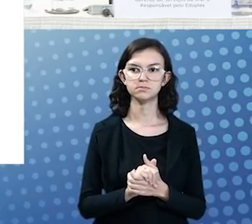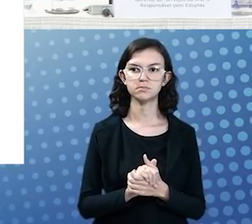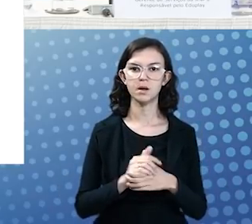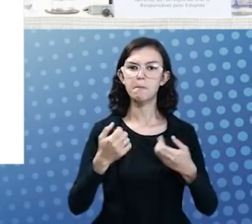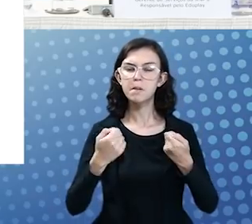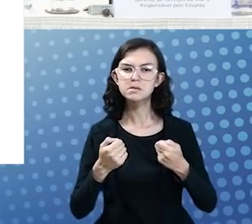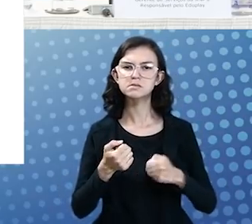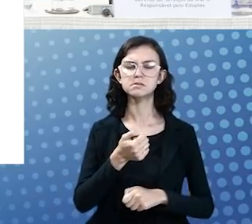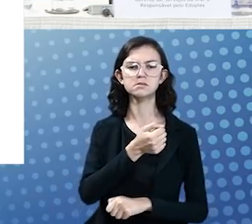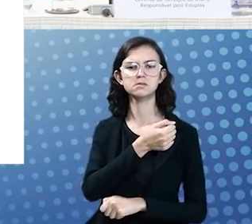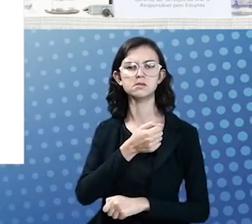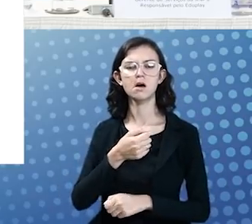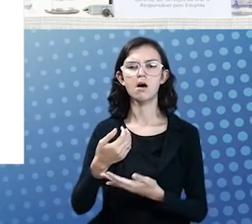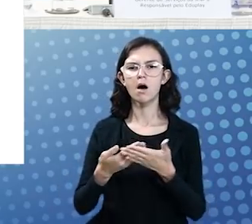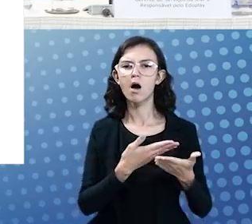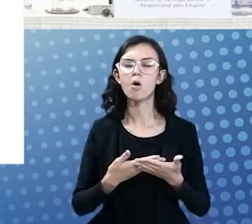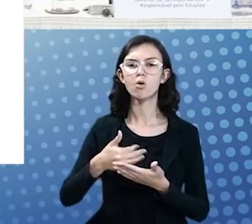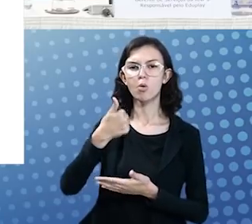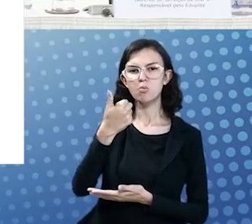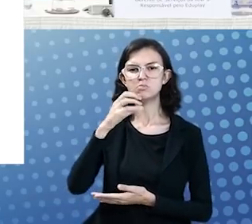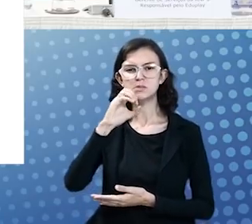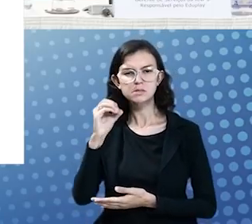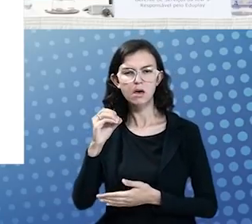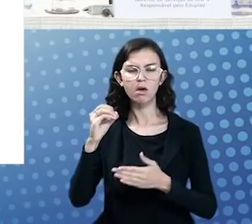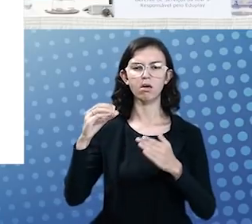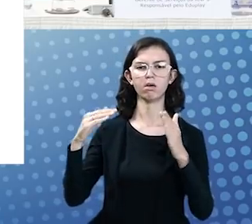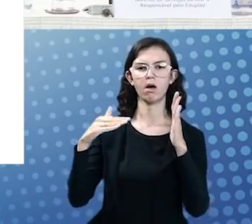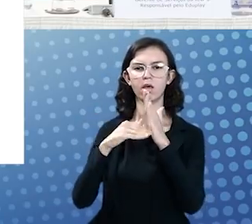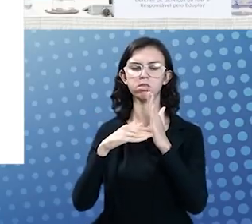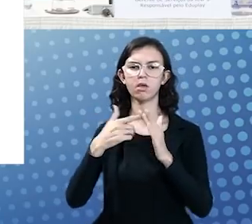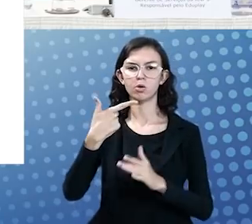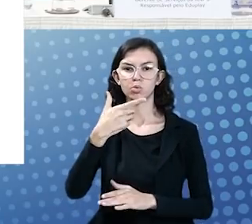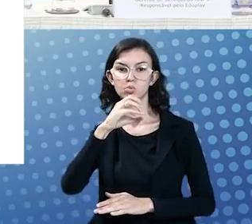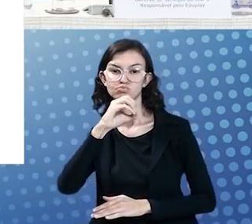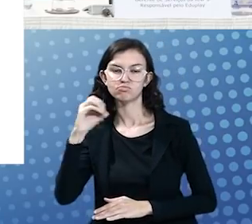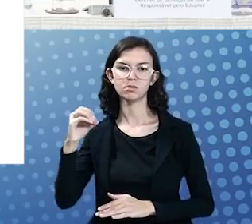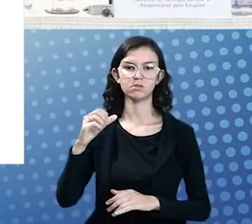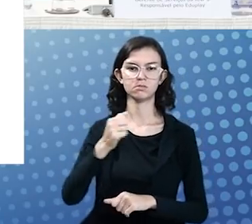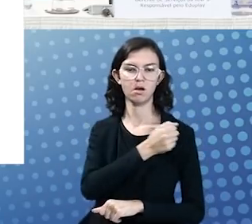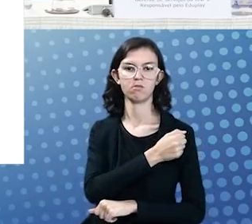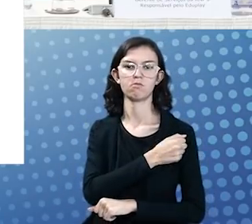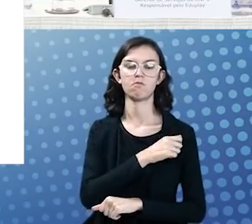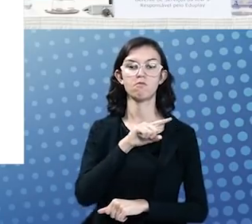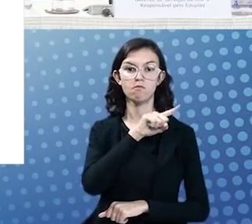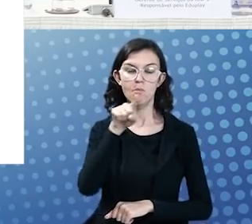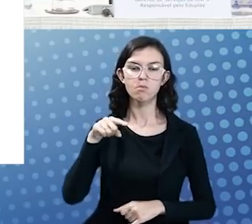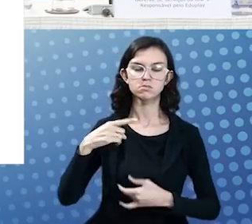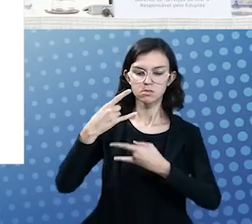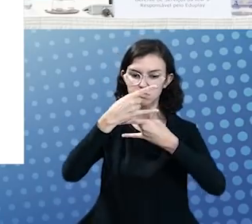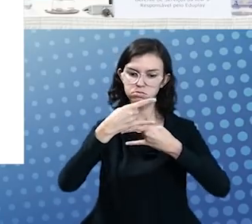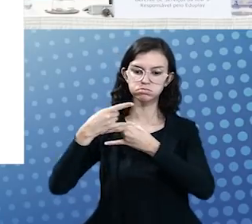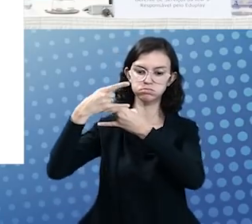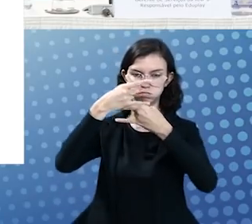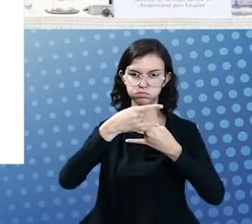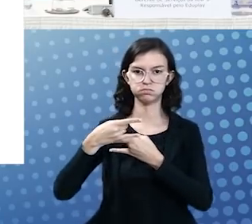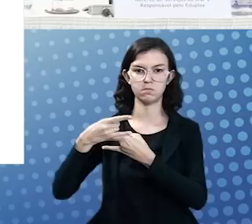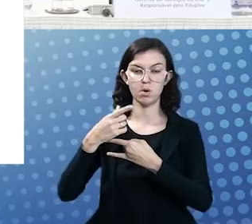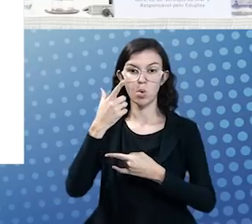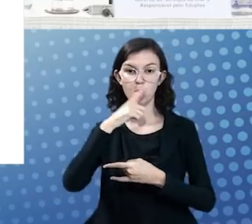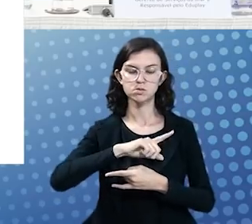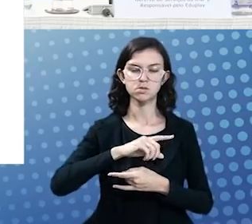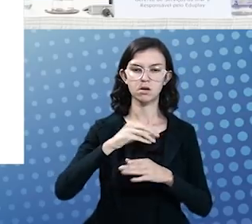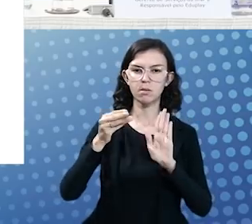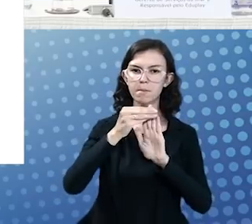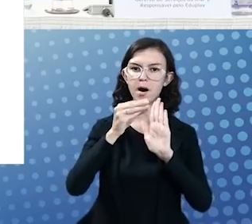com 100, 200, 300 alunos e não tem capacidade na sala para isso. Então, você faz uma transmissão onde você